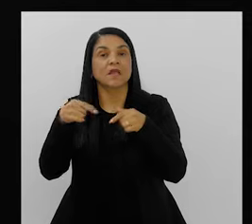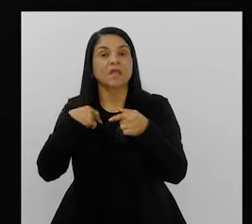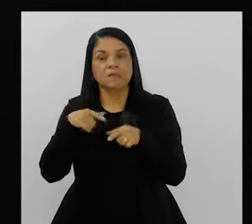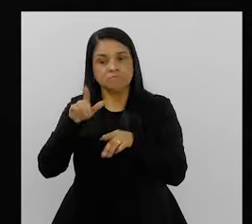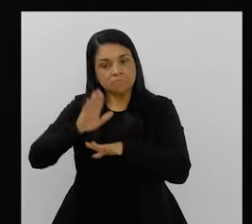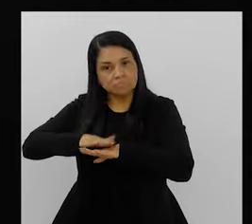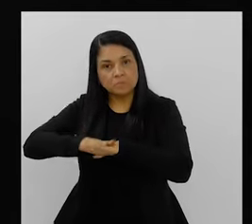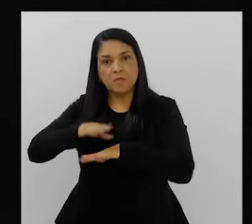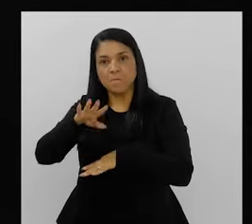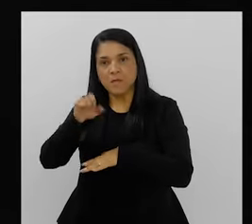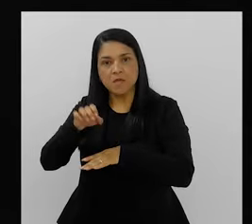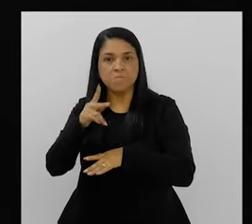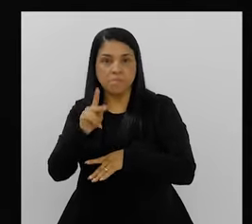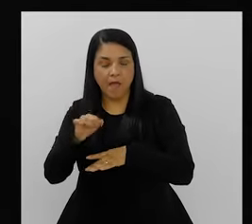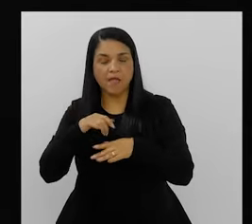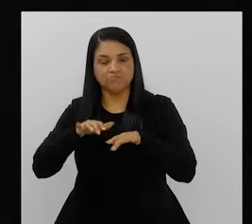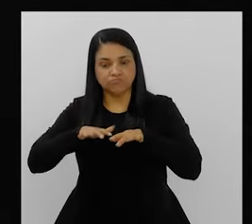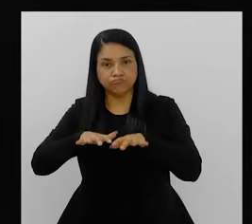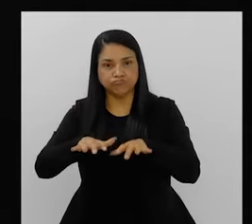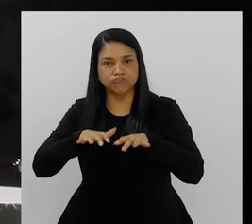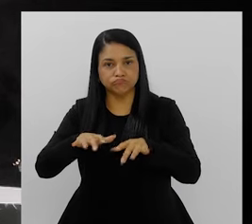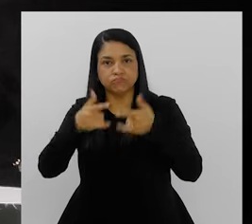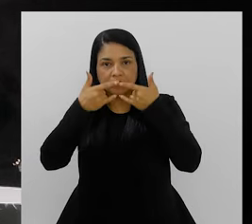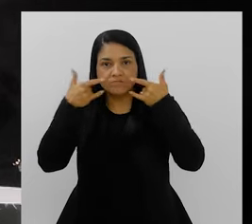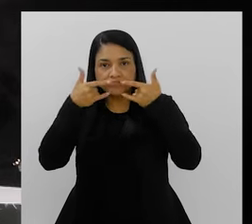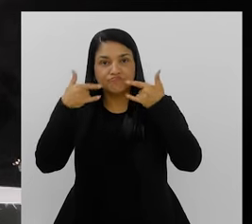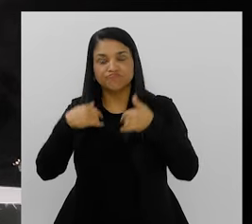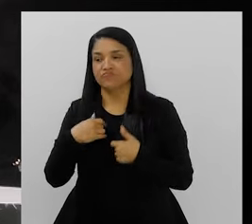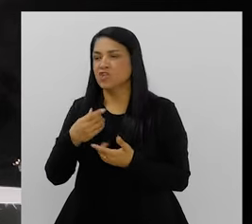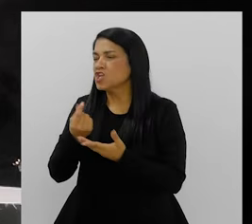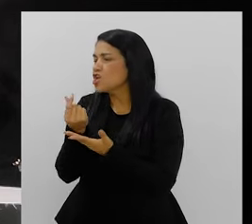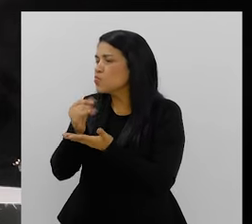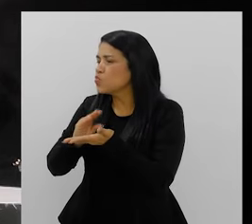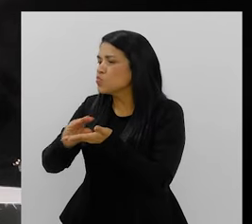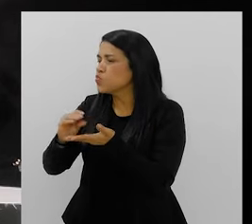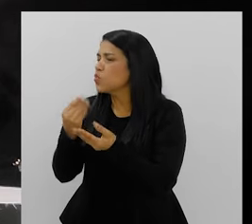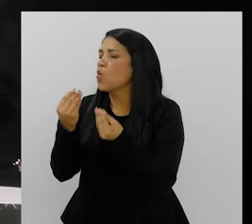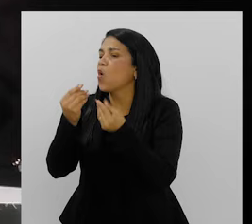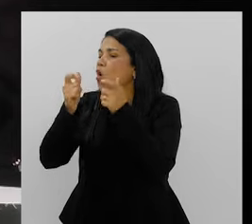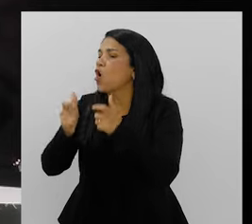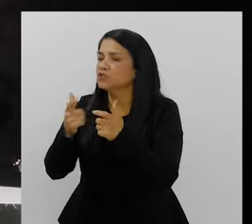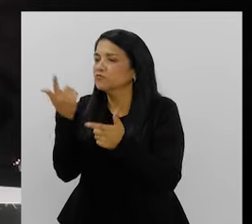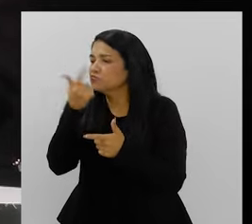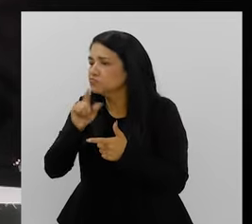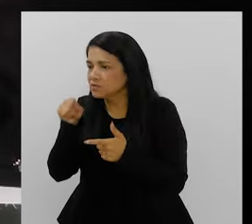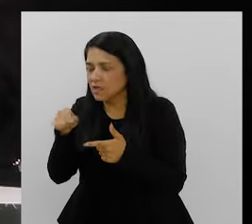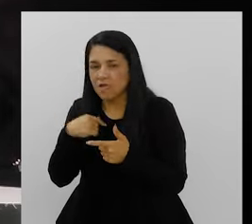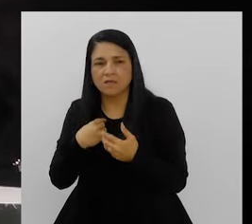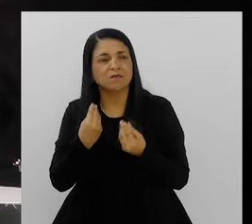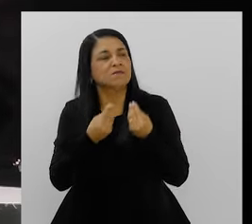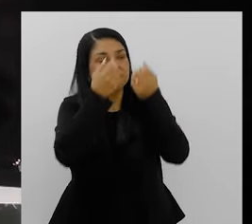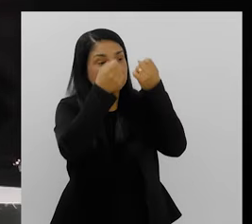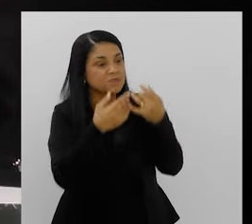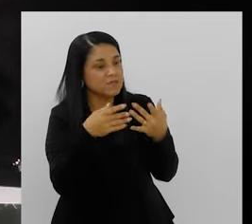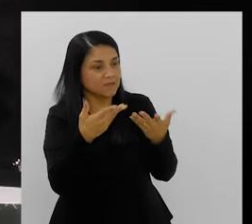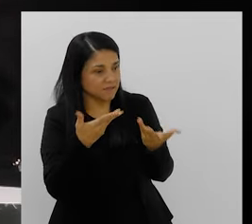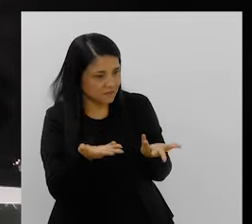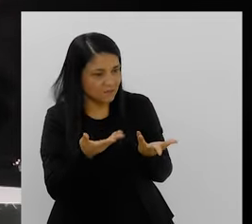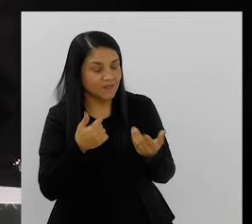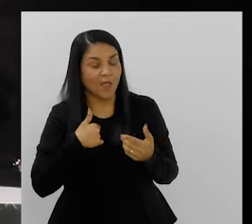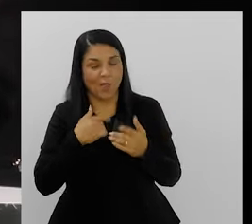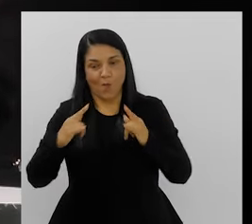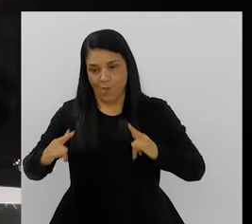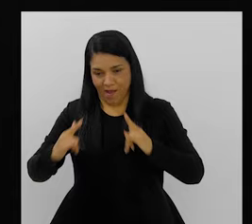estavam produzindo e ganhando o seu próprio dinheiro. E esse recurso vem de onde? Não existe recurso. Explica para a gente como é você consegue essa